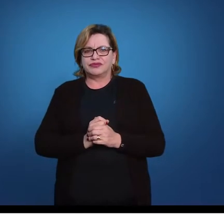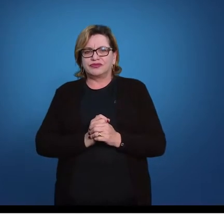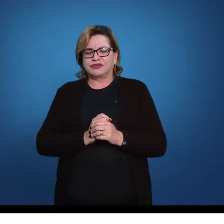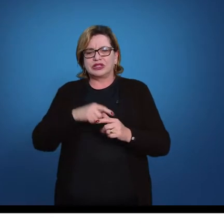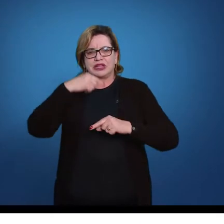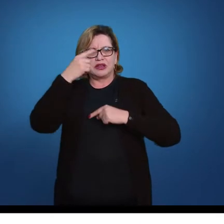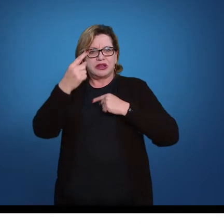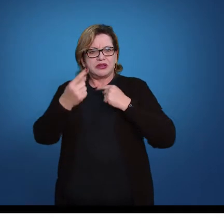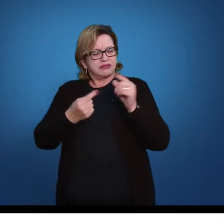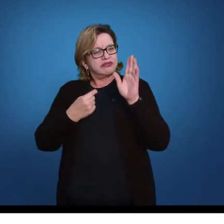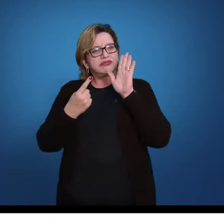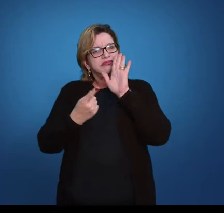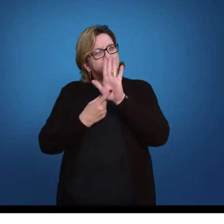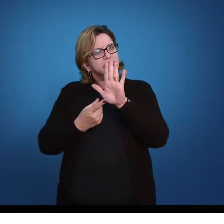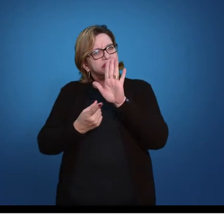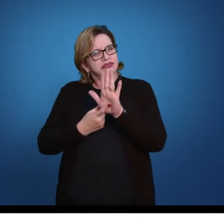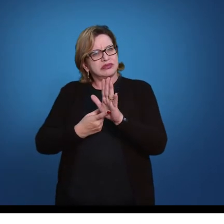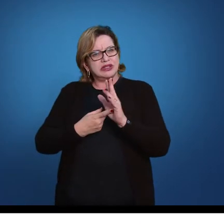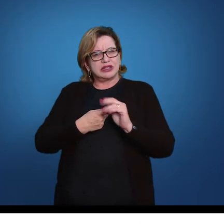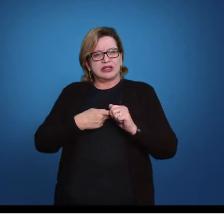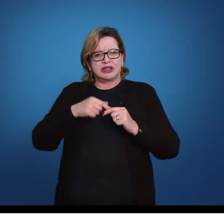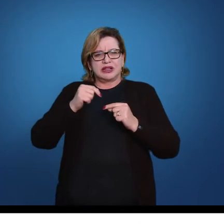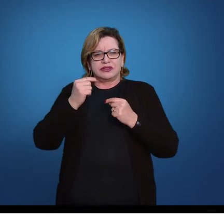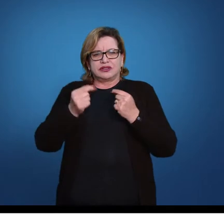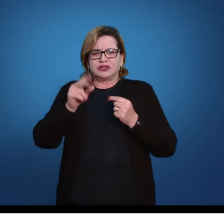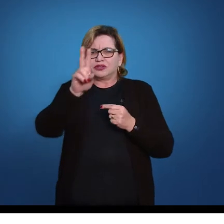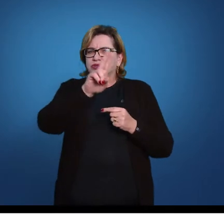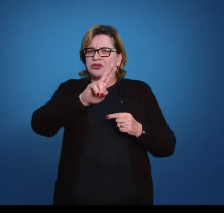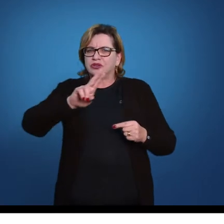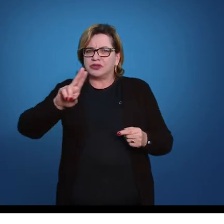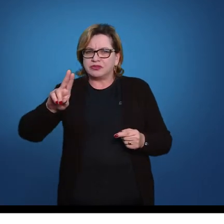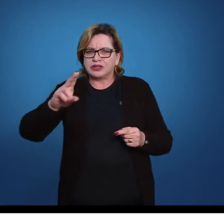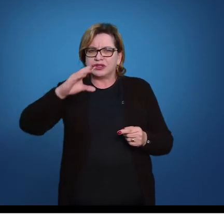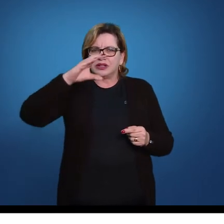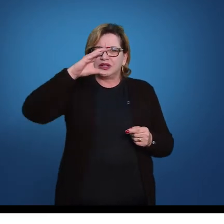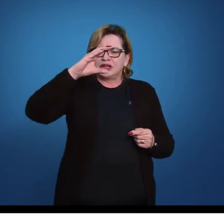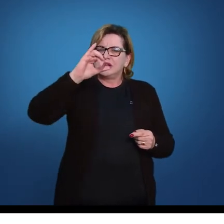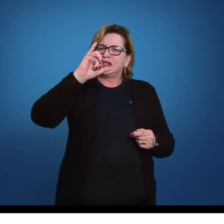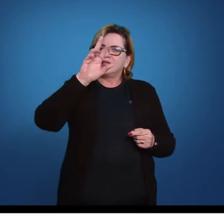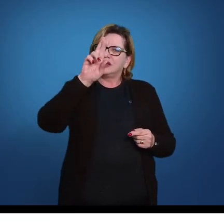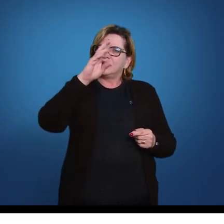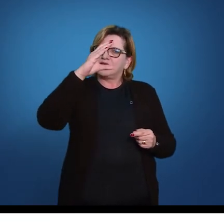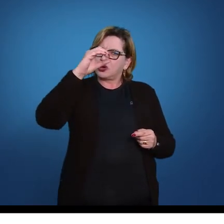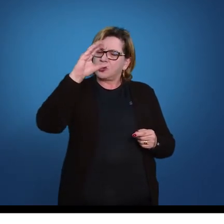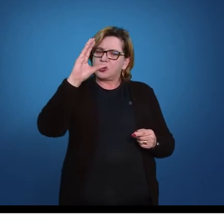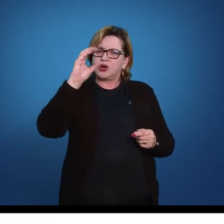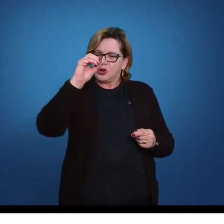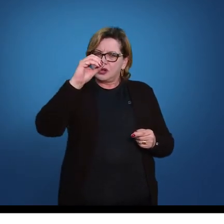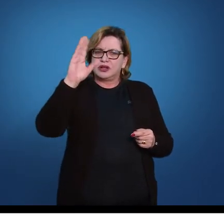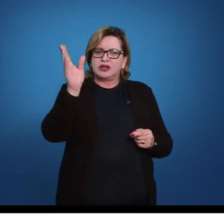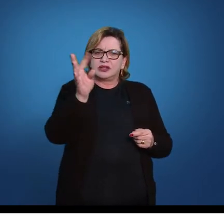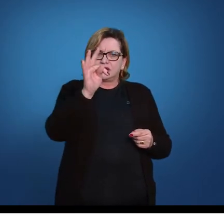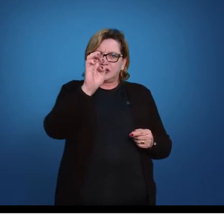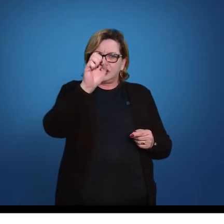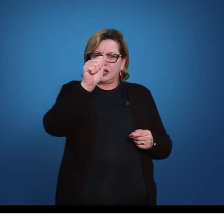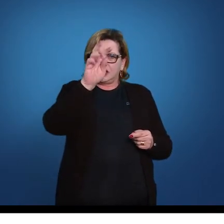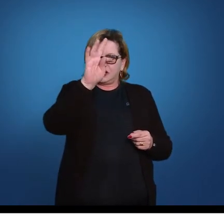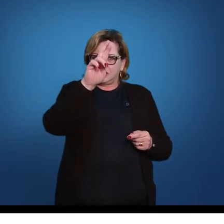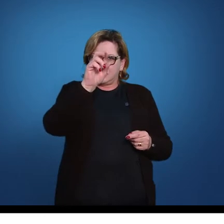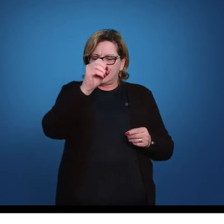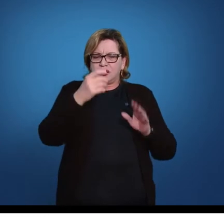nesses espetáculos que foram mais tardiamente chamados de circos teatros, apresentavam-se números de